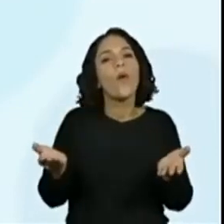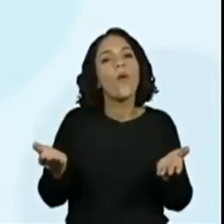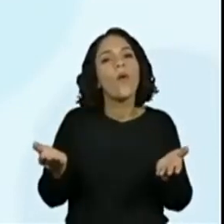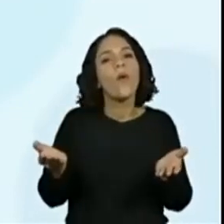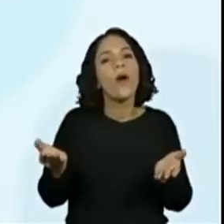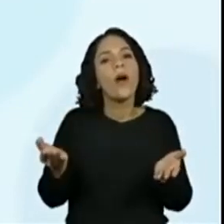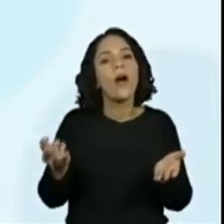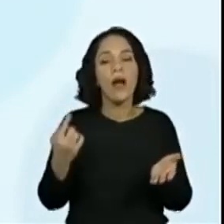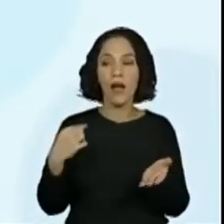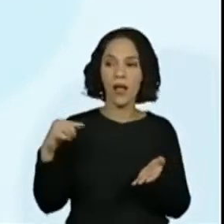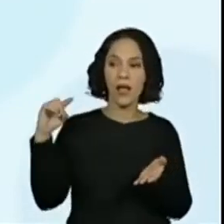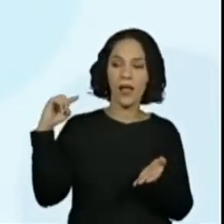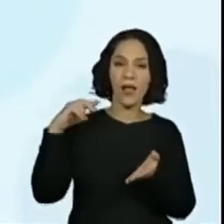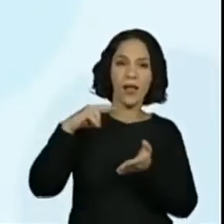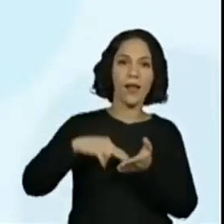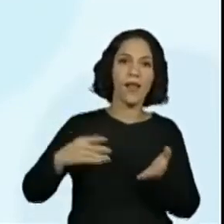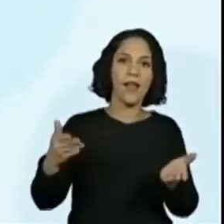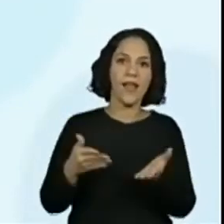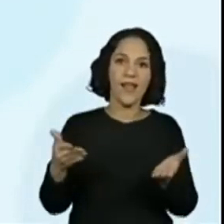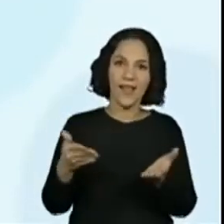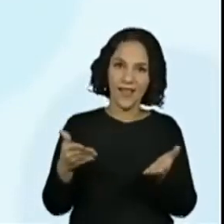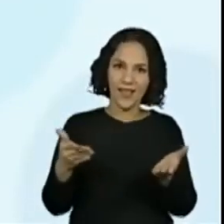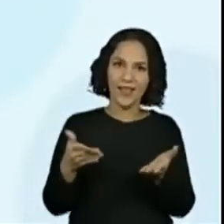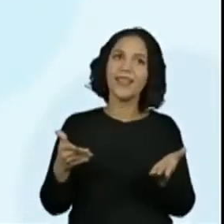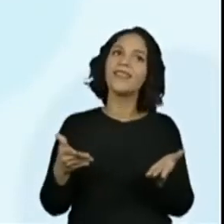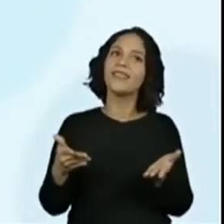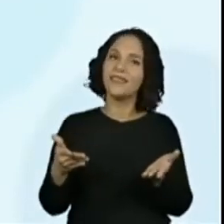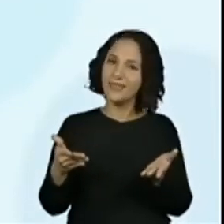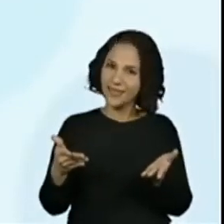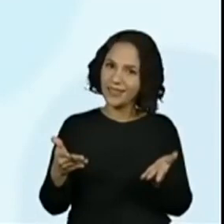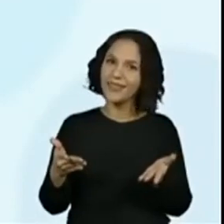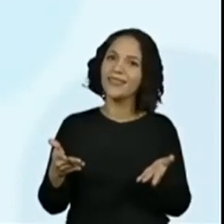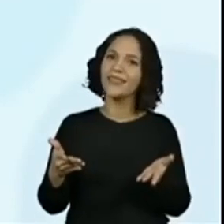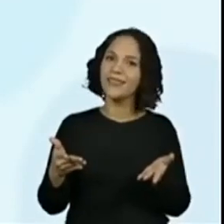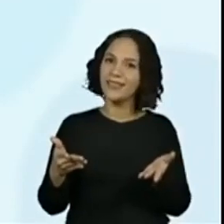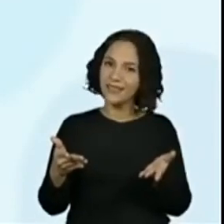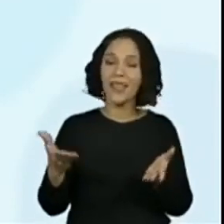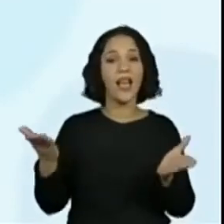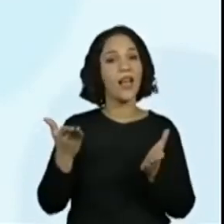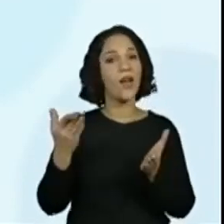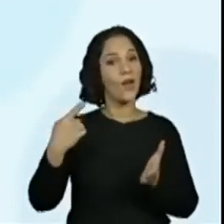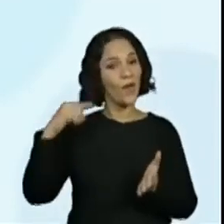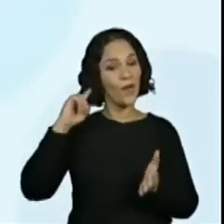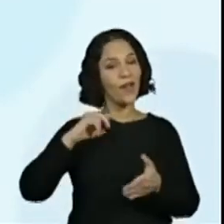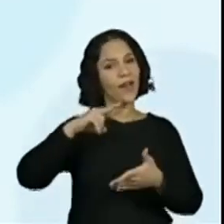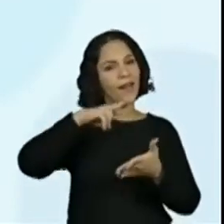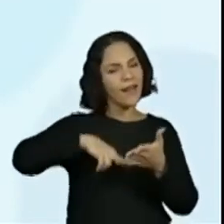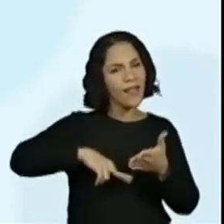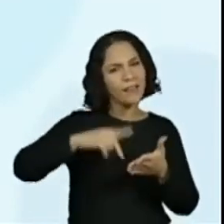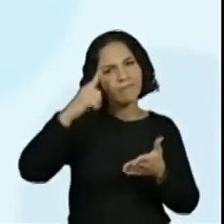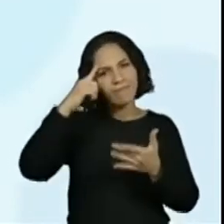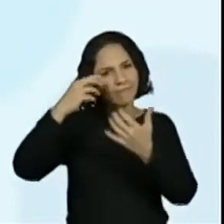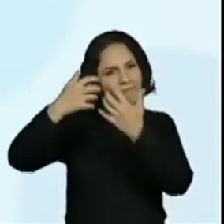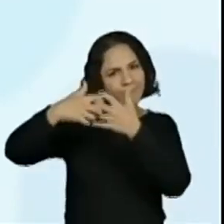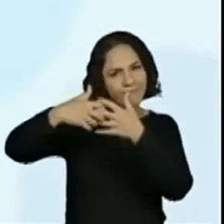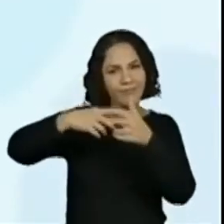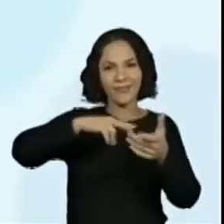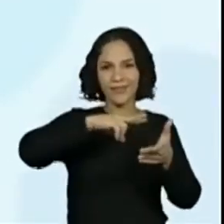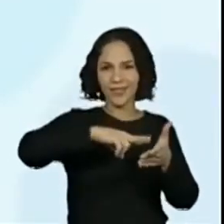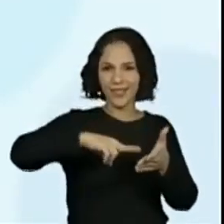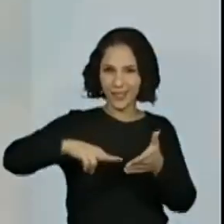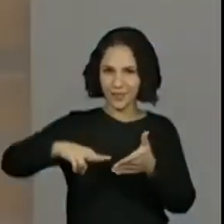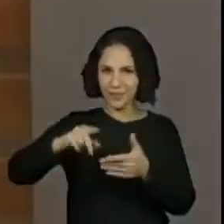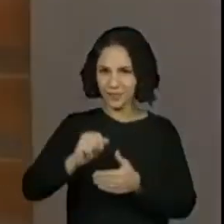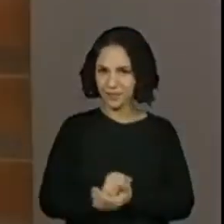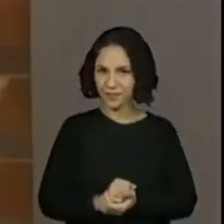a gente acabou de ler? Ah, Gosto assim. vê a professora. Igual vocês, criança. Aqui acabamos de pensar através da leitura. Vocês